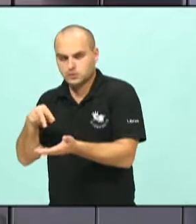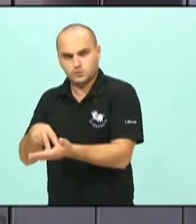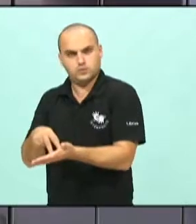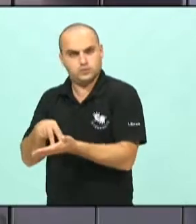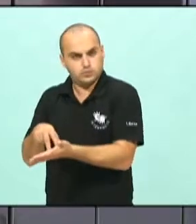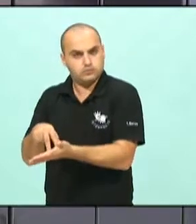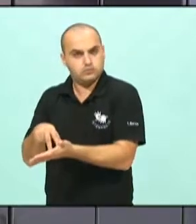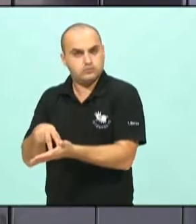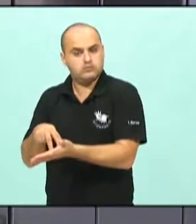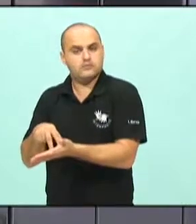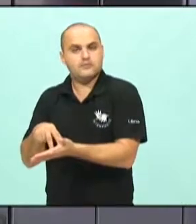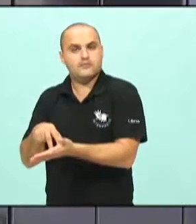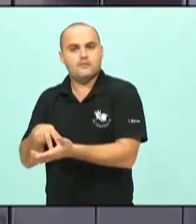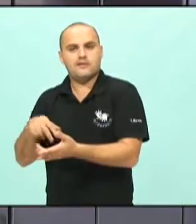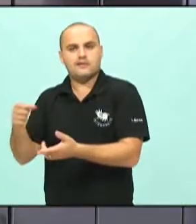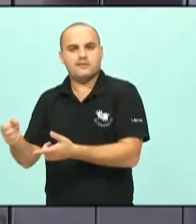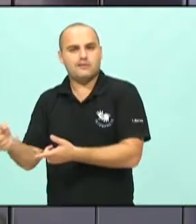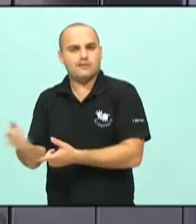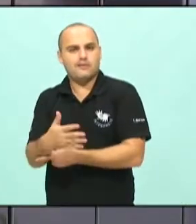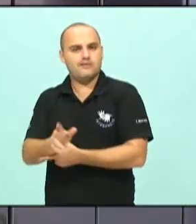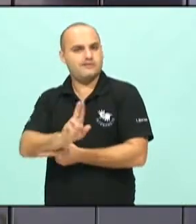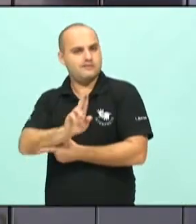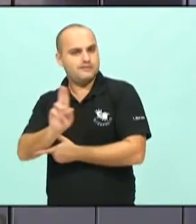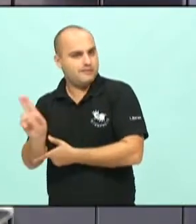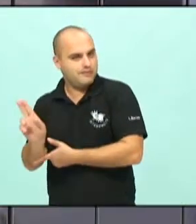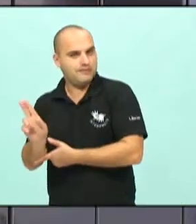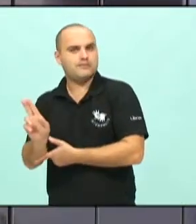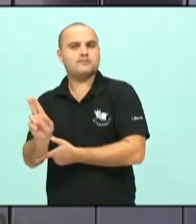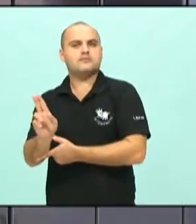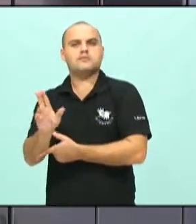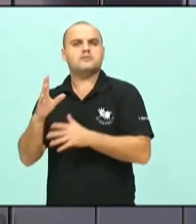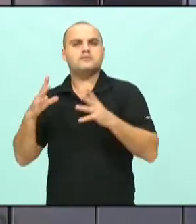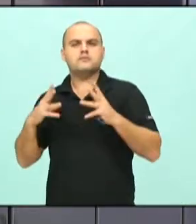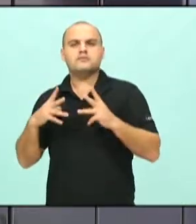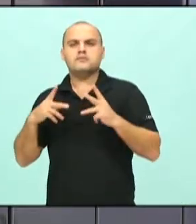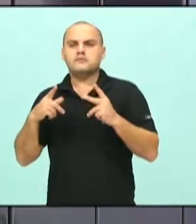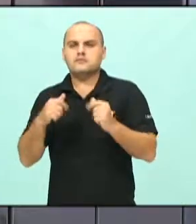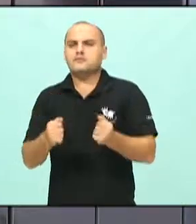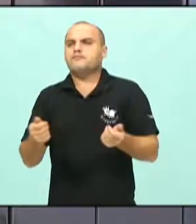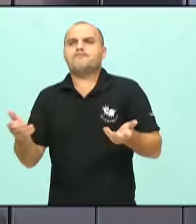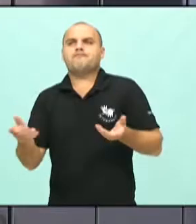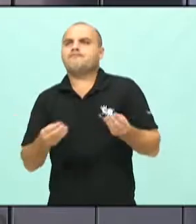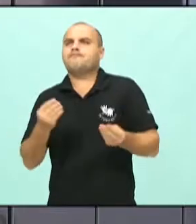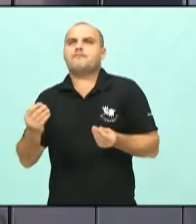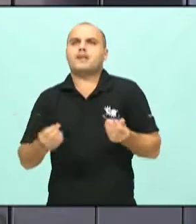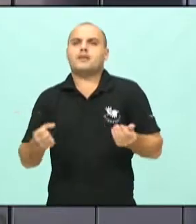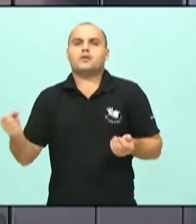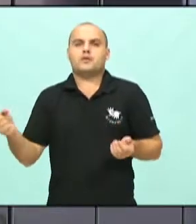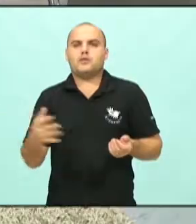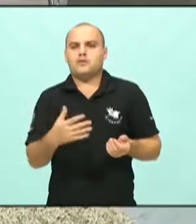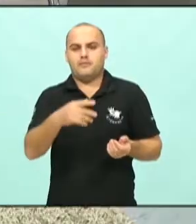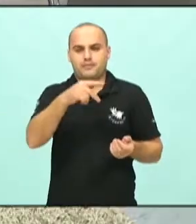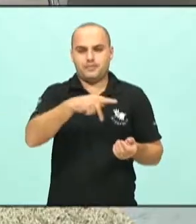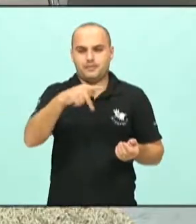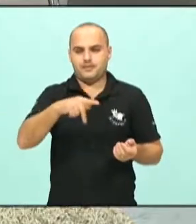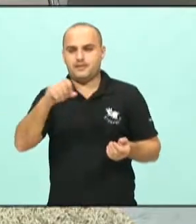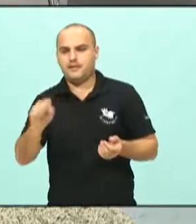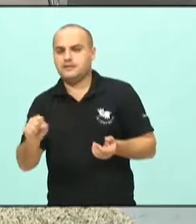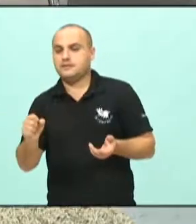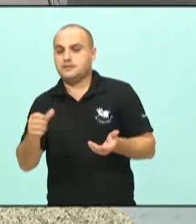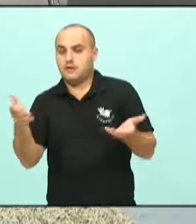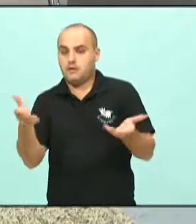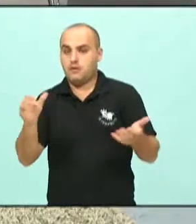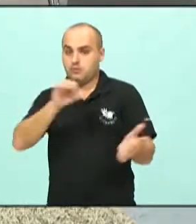e essa nova denominação, esse novo PPS, que é o